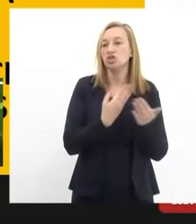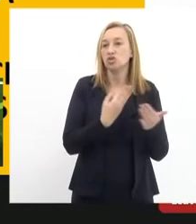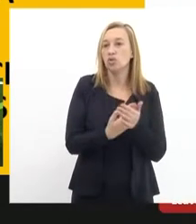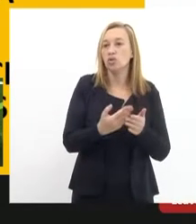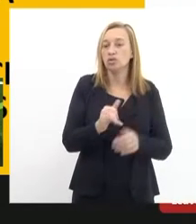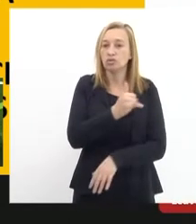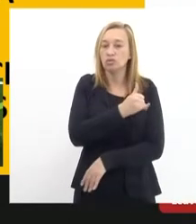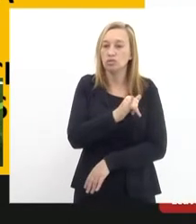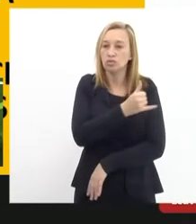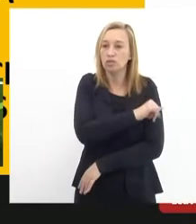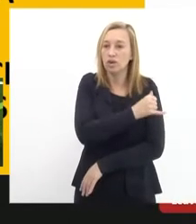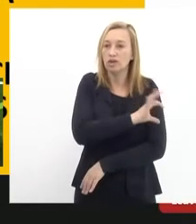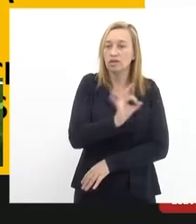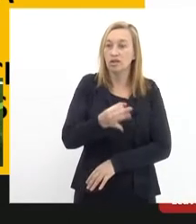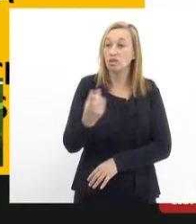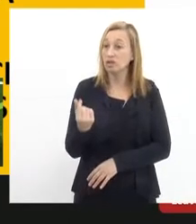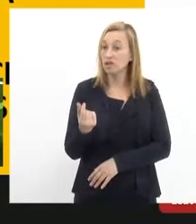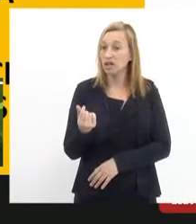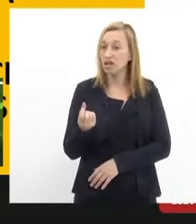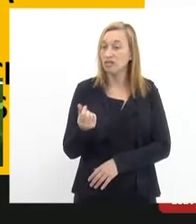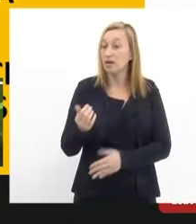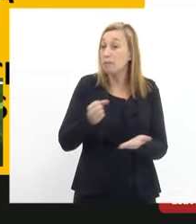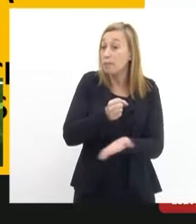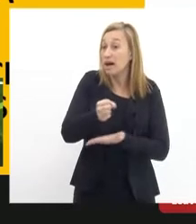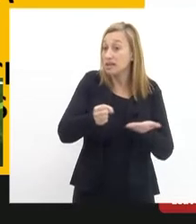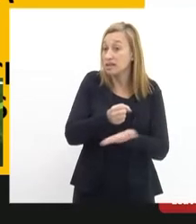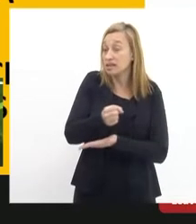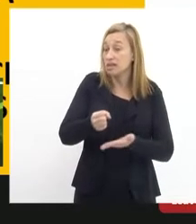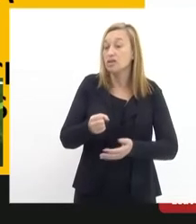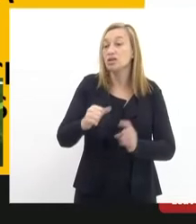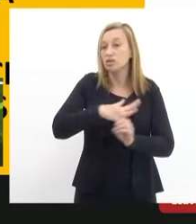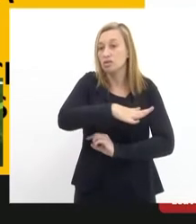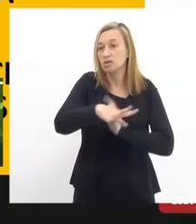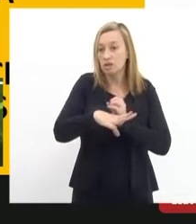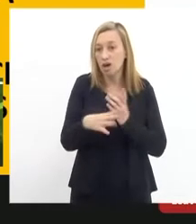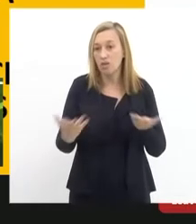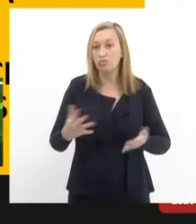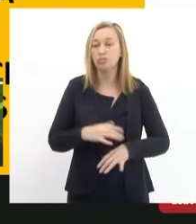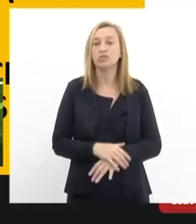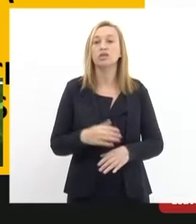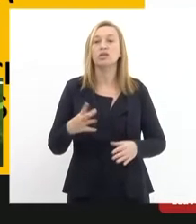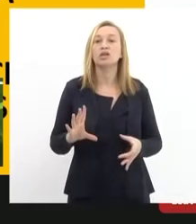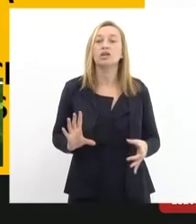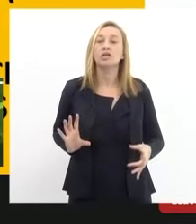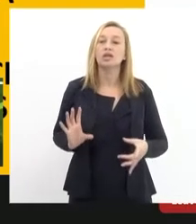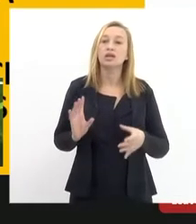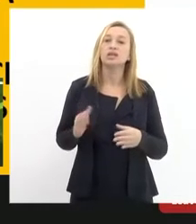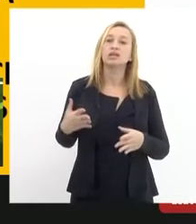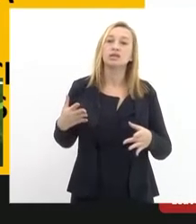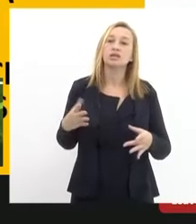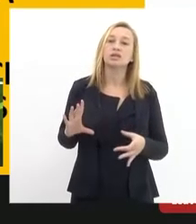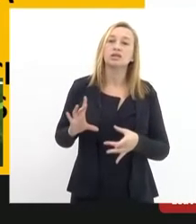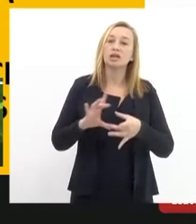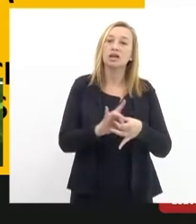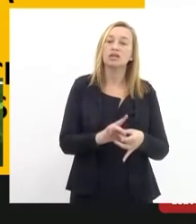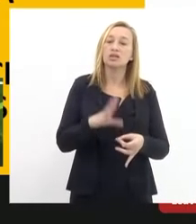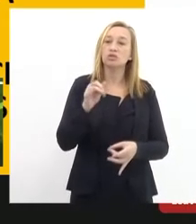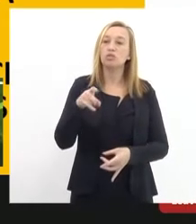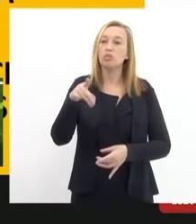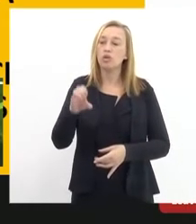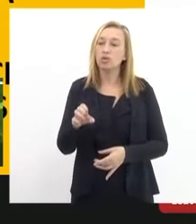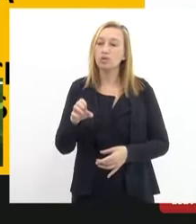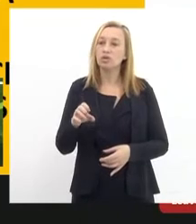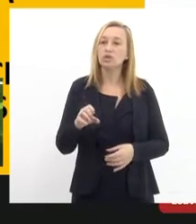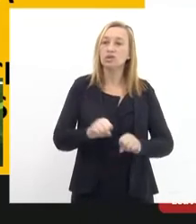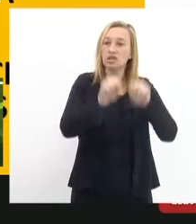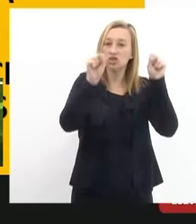básica universal combinada com tarifa social e pela integração dos bondes aos sistemas municipal e